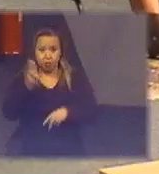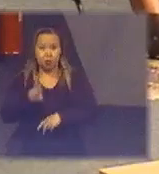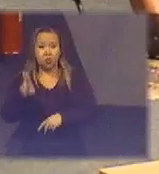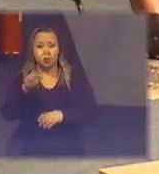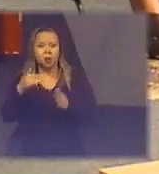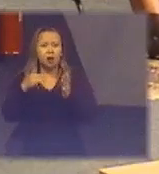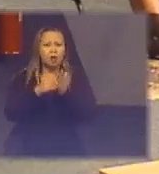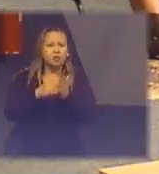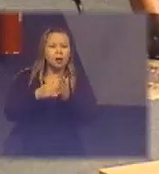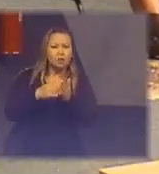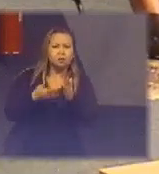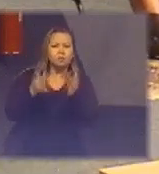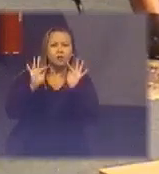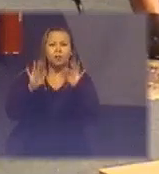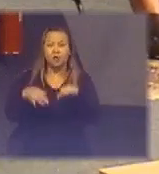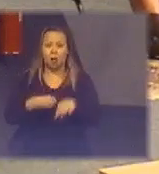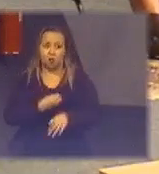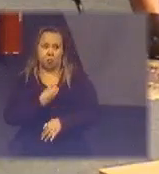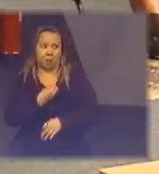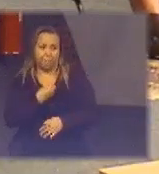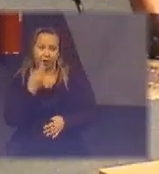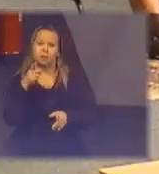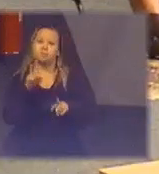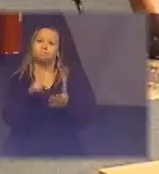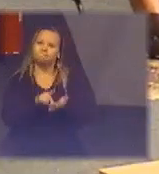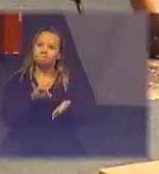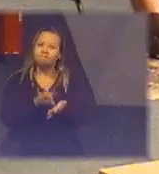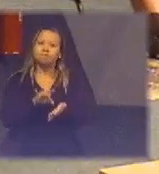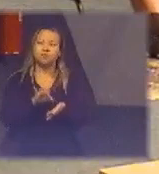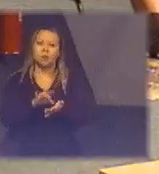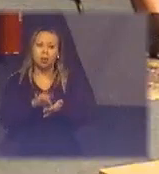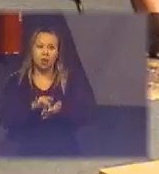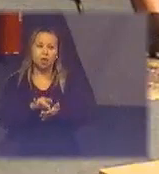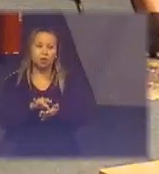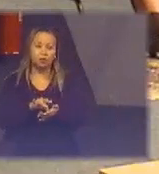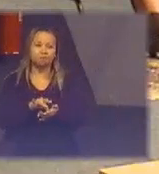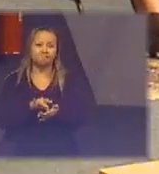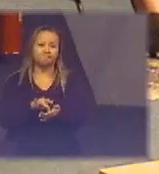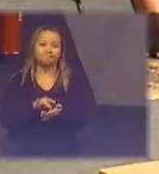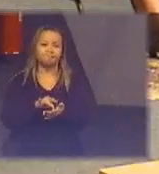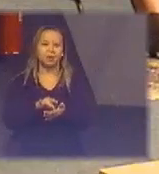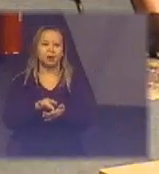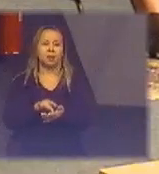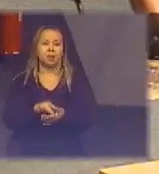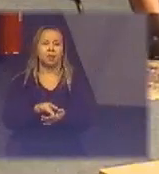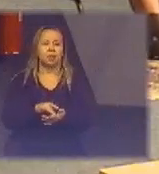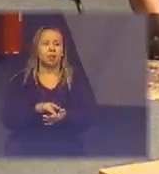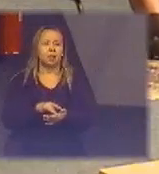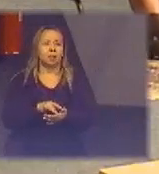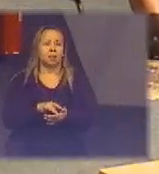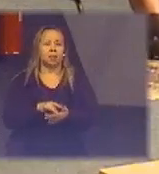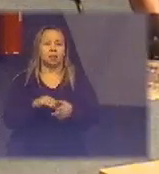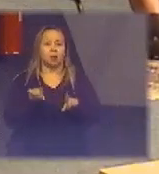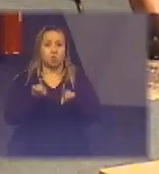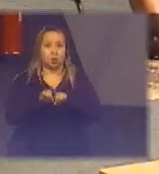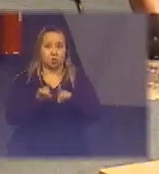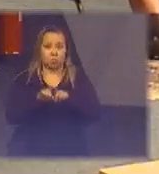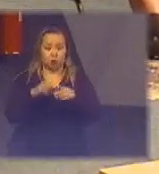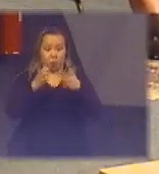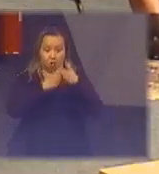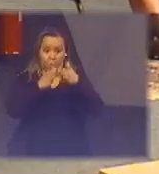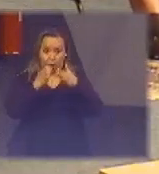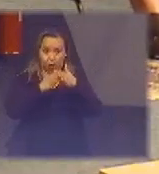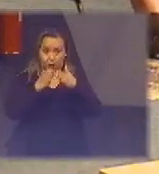até o final da vida mesmo só aí que eles jogam lá nos coletores da agrinha eletro aonde a gente poderia